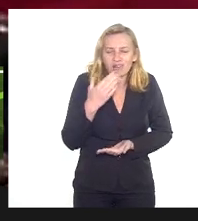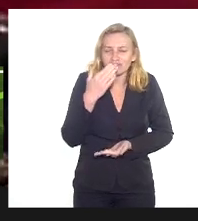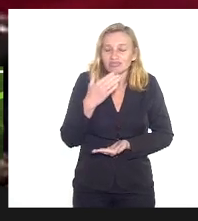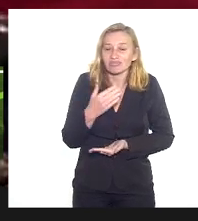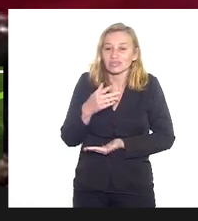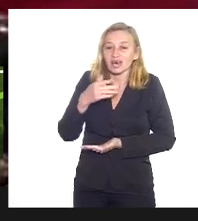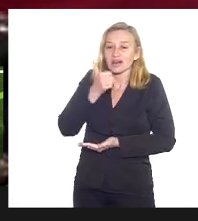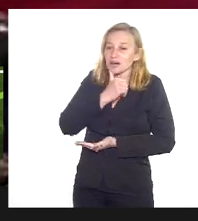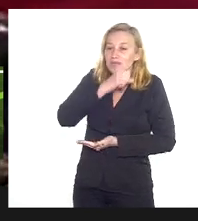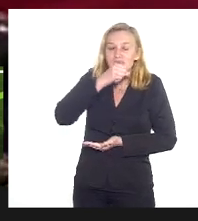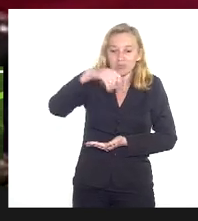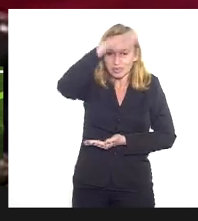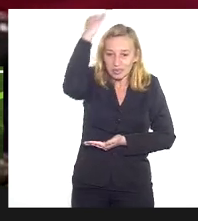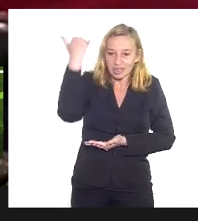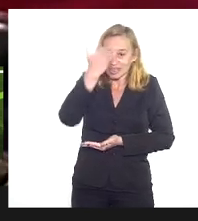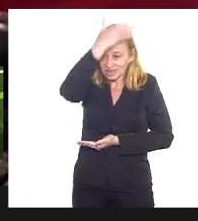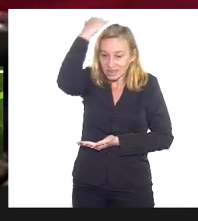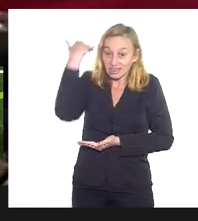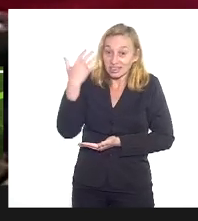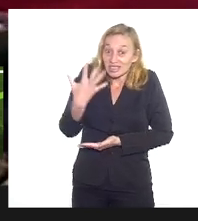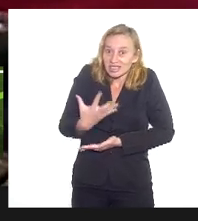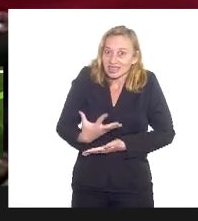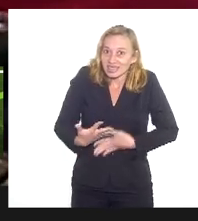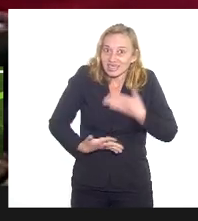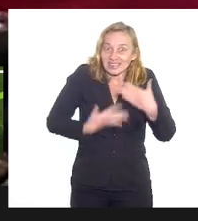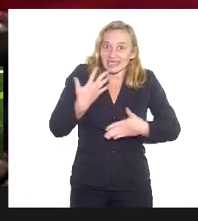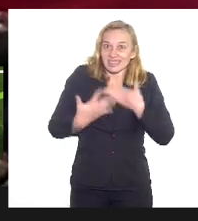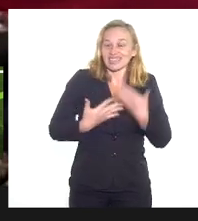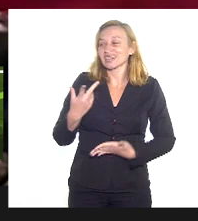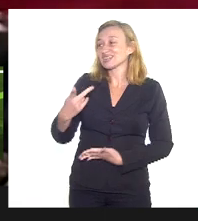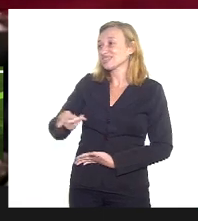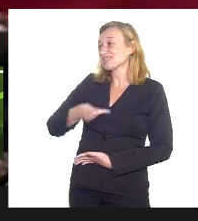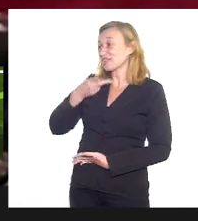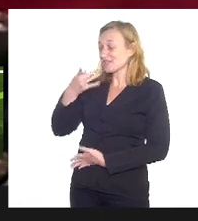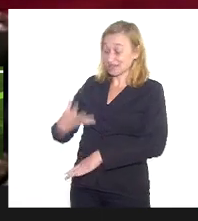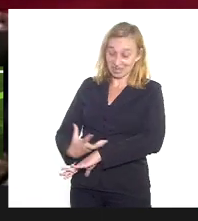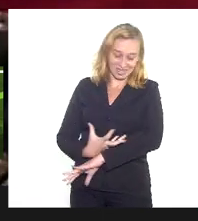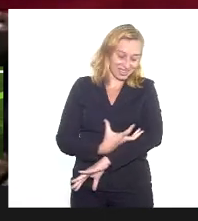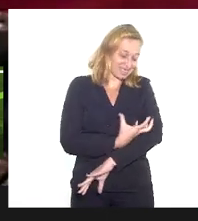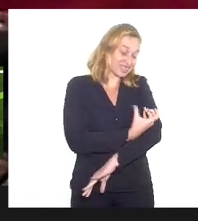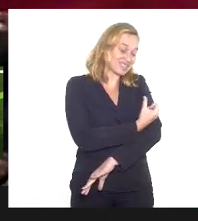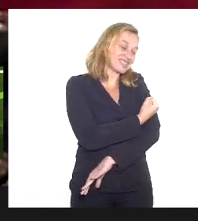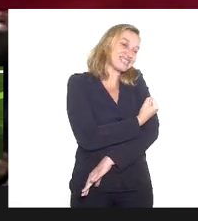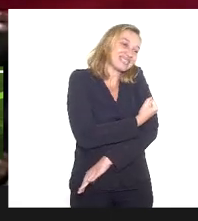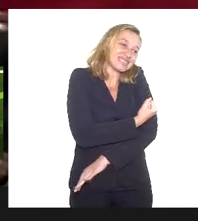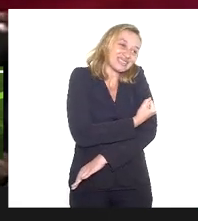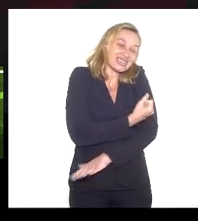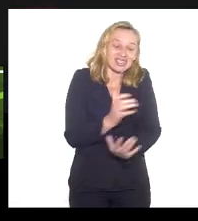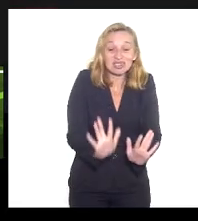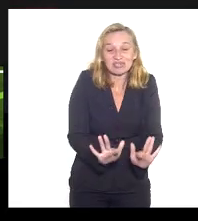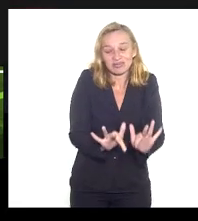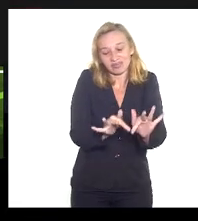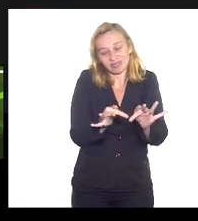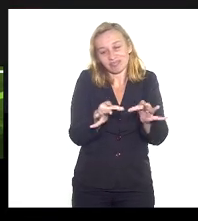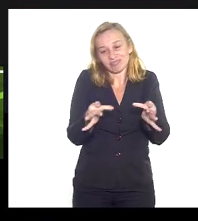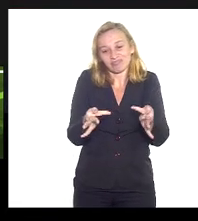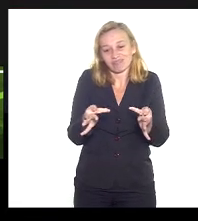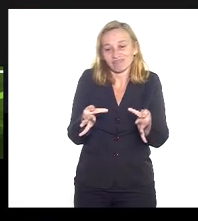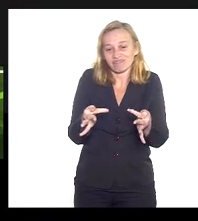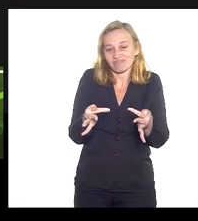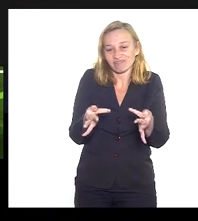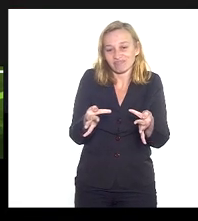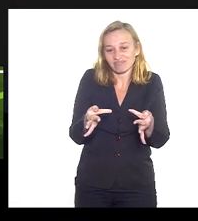Togodi que me senti muito contemplada com a sua fala com a sua generosidade a generosidade